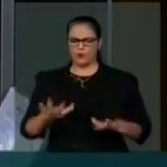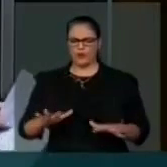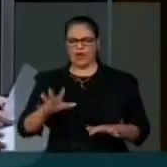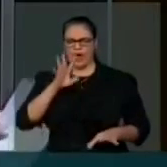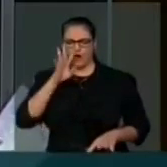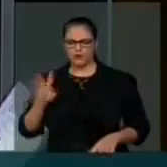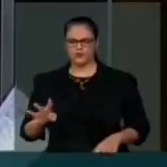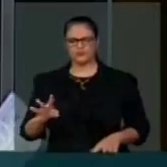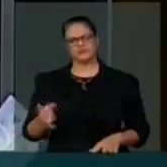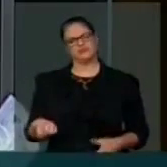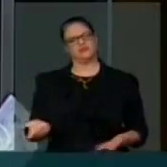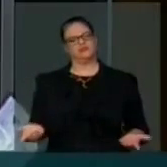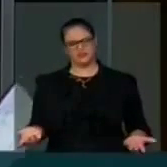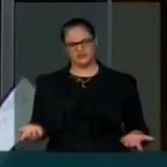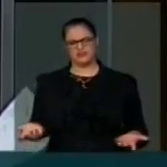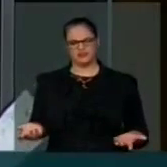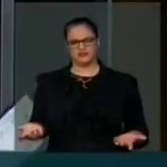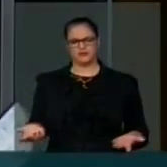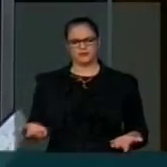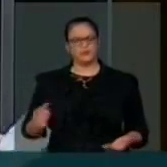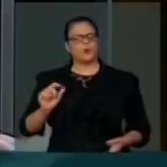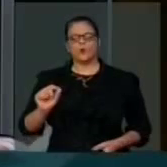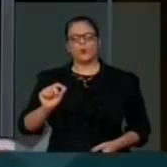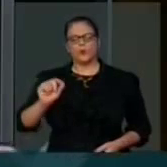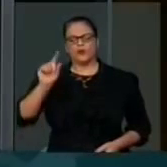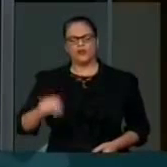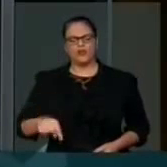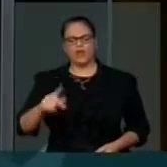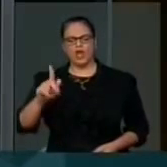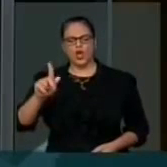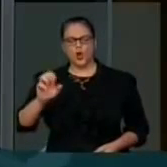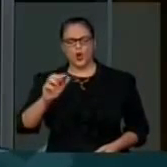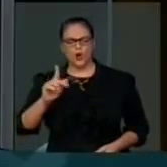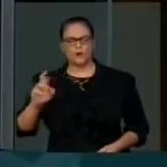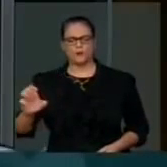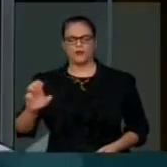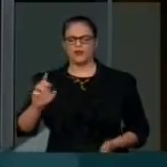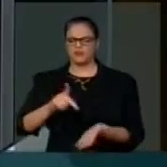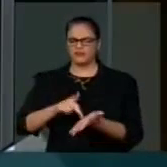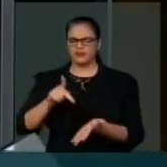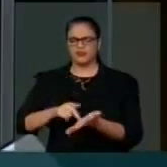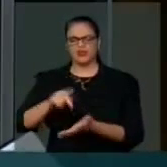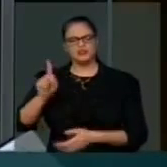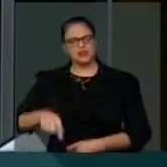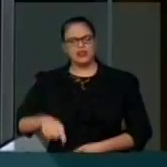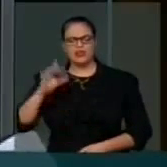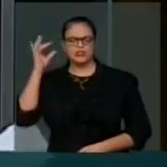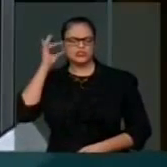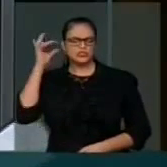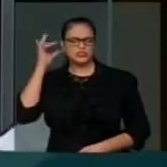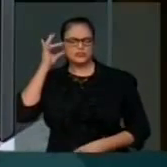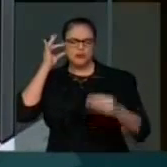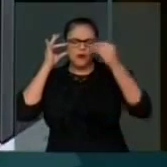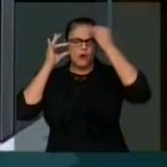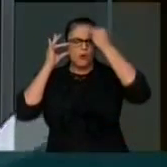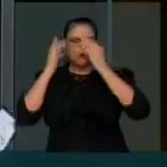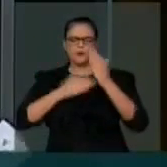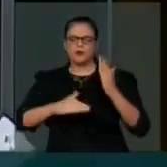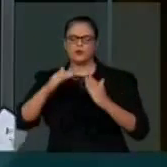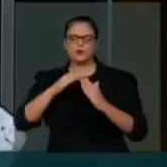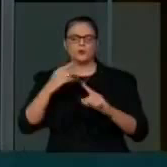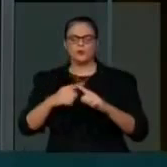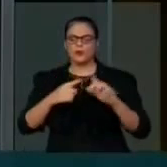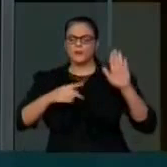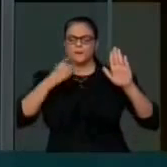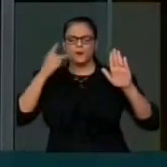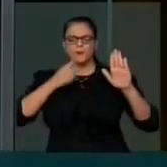Uma outra coisa, o que é golpe, Sr. Presidente? O que é golpe é o que a presidente Dilma fez durante o período eleitoral. Ela prometeu e não